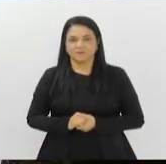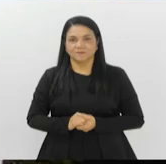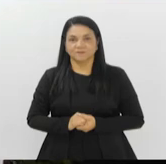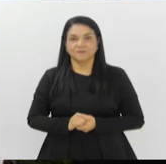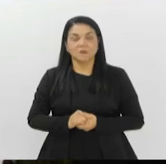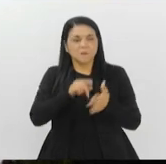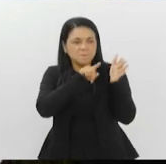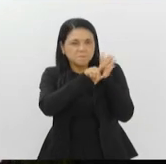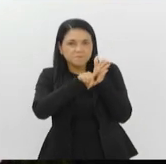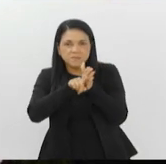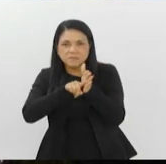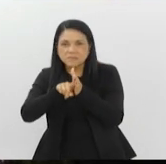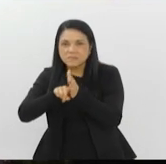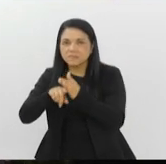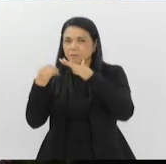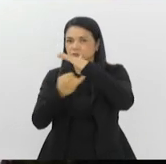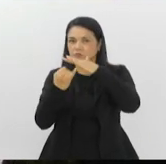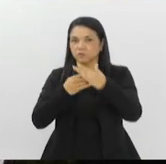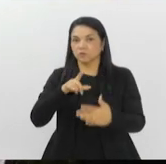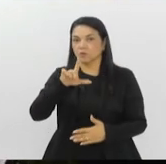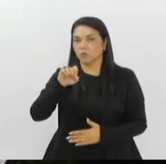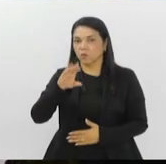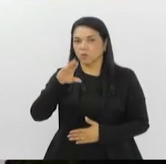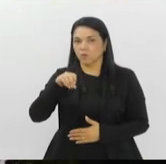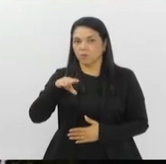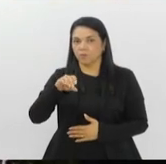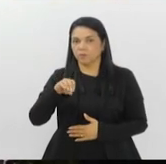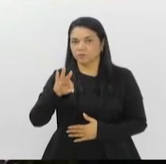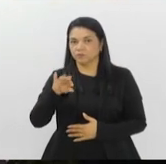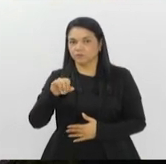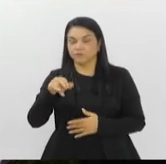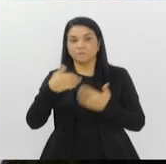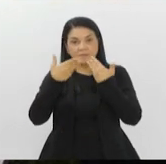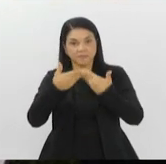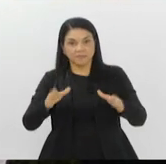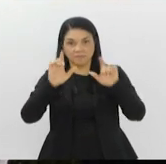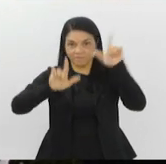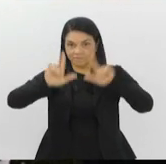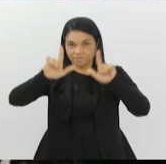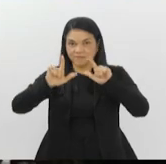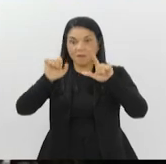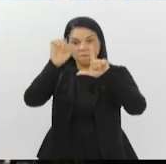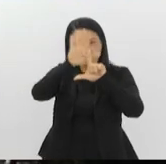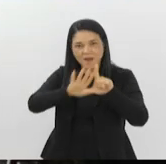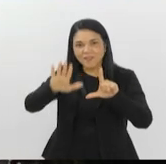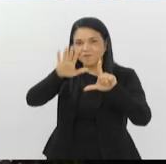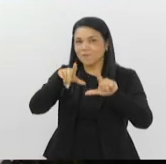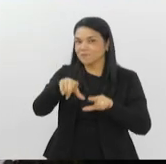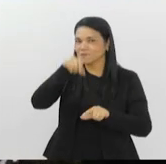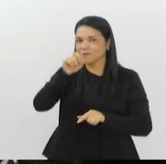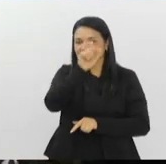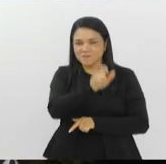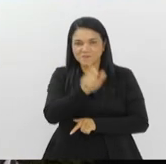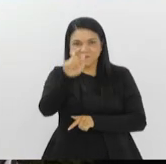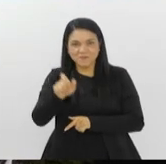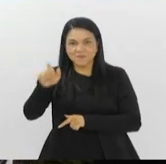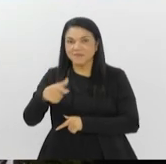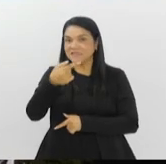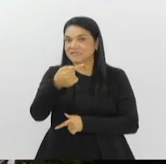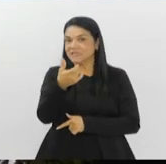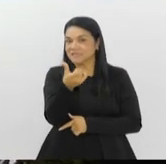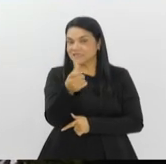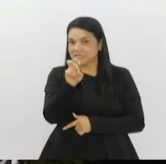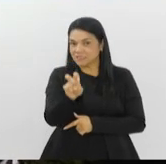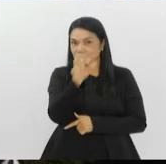Uma pesquisa realizada pelo Instituto Locomotiva revela que a TV aberta é a plataforma preferida de 65% dos brasileiros